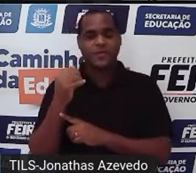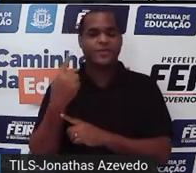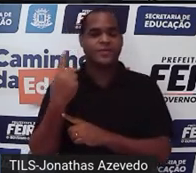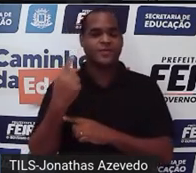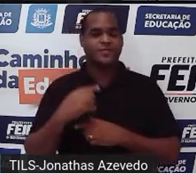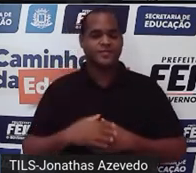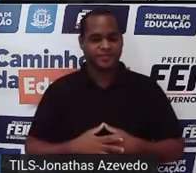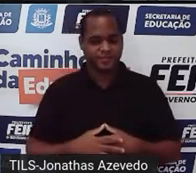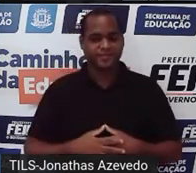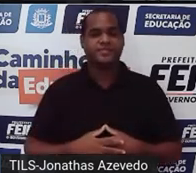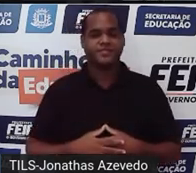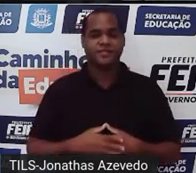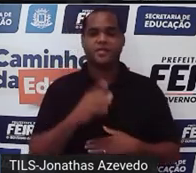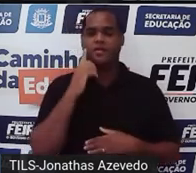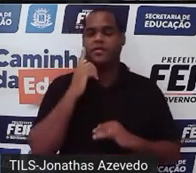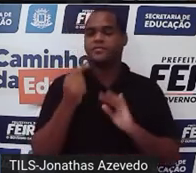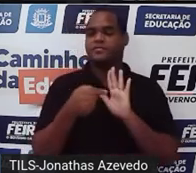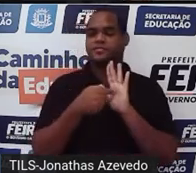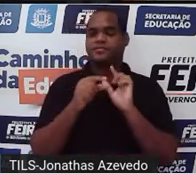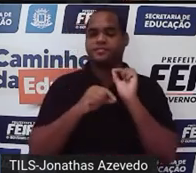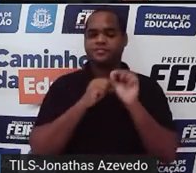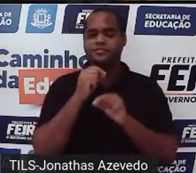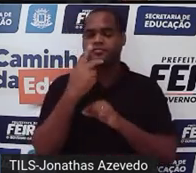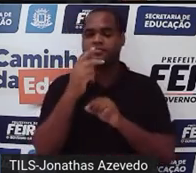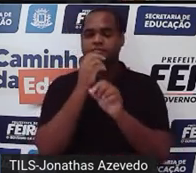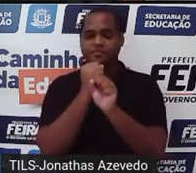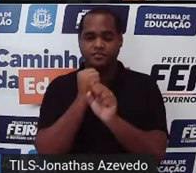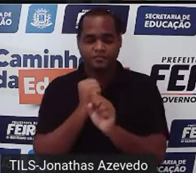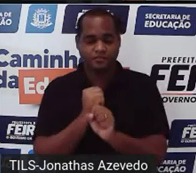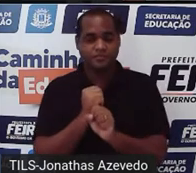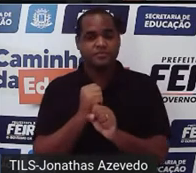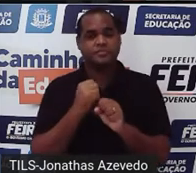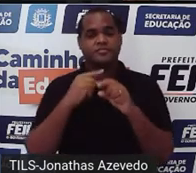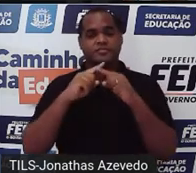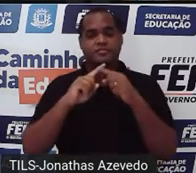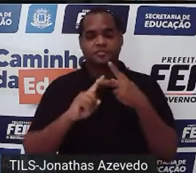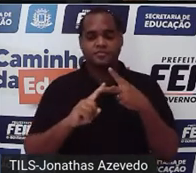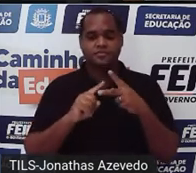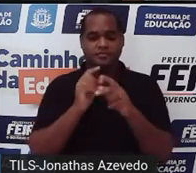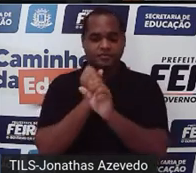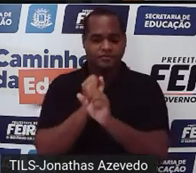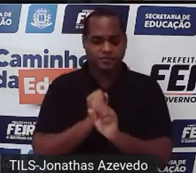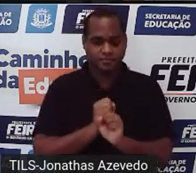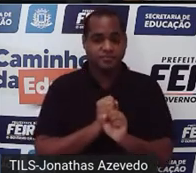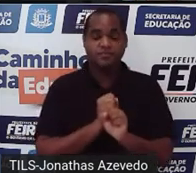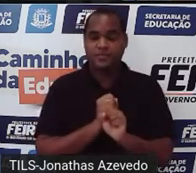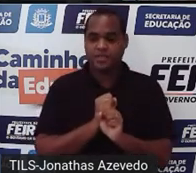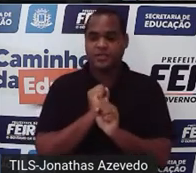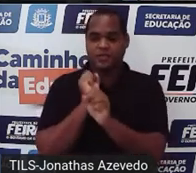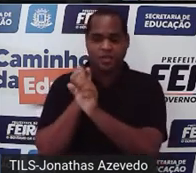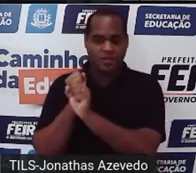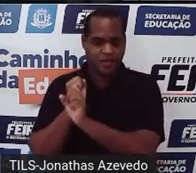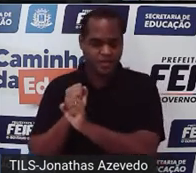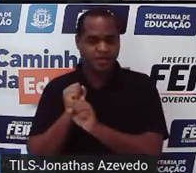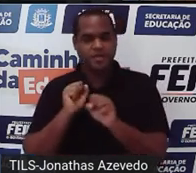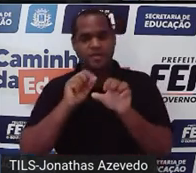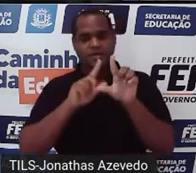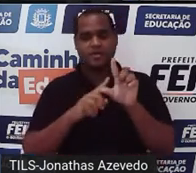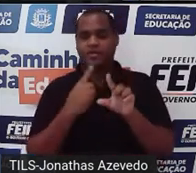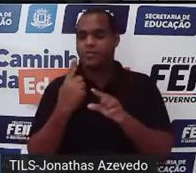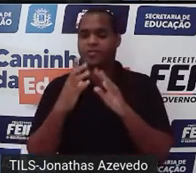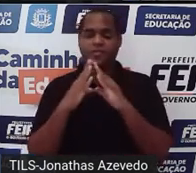método da adição, meu objetivo é somar as duas equações, mas quando eu somar, uma das letras tem que